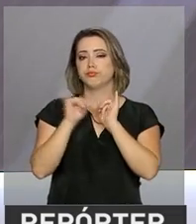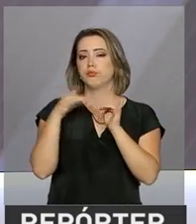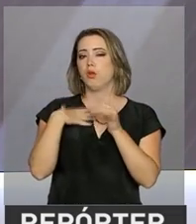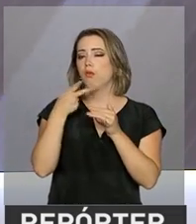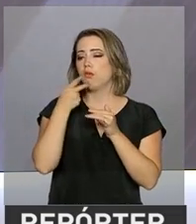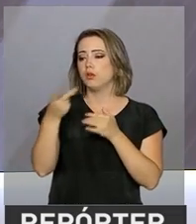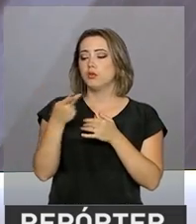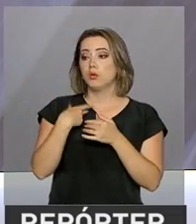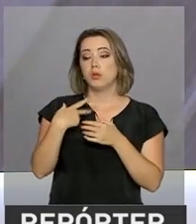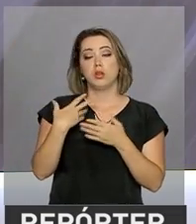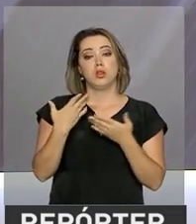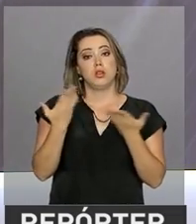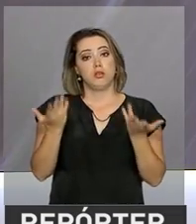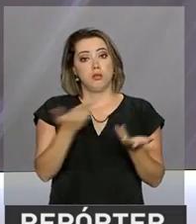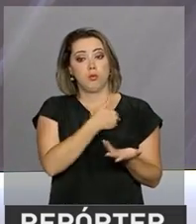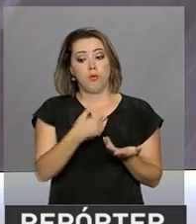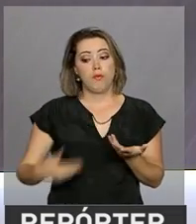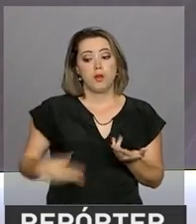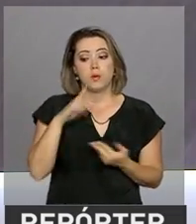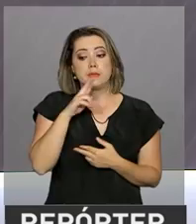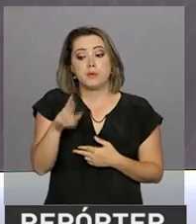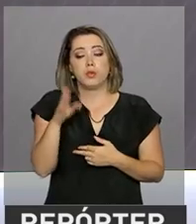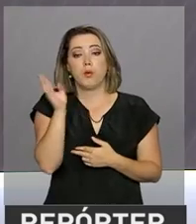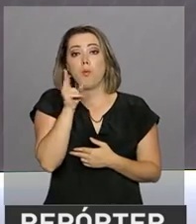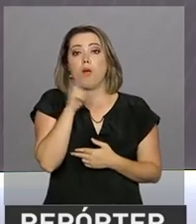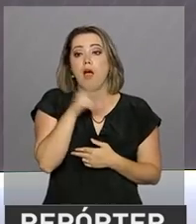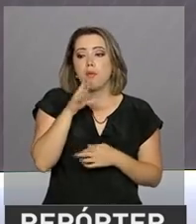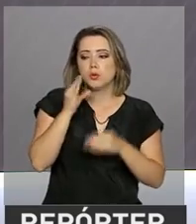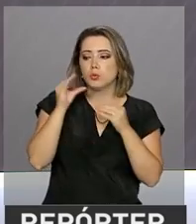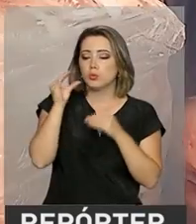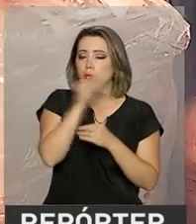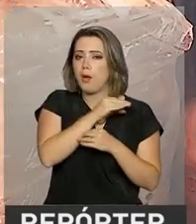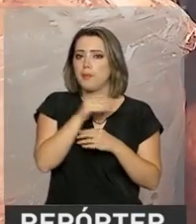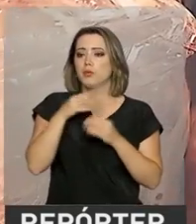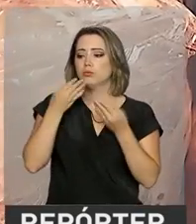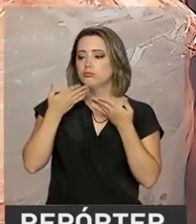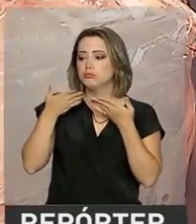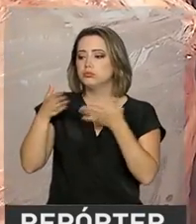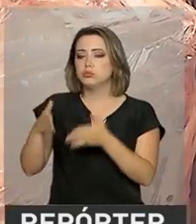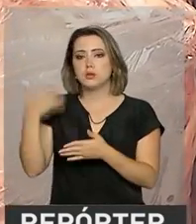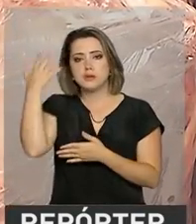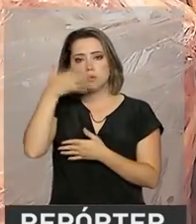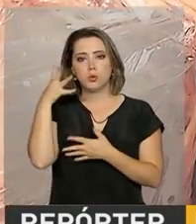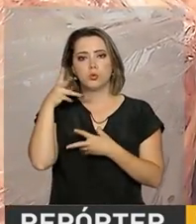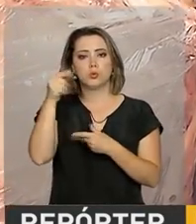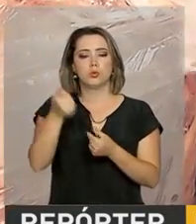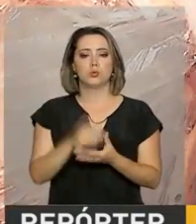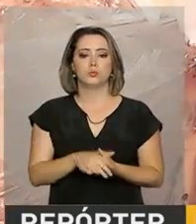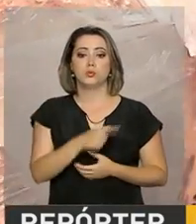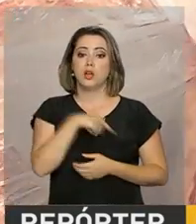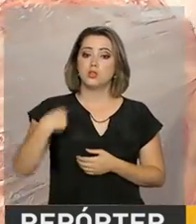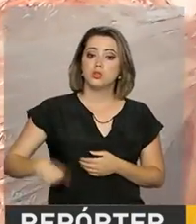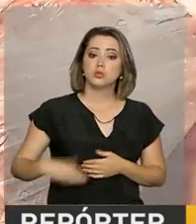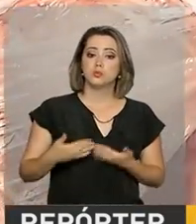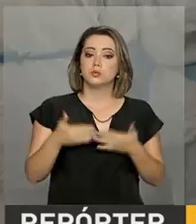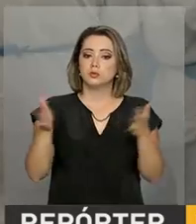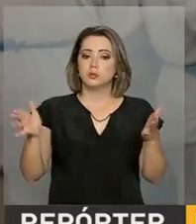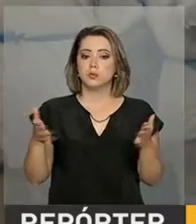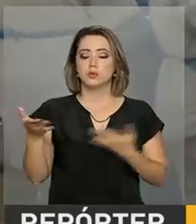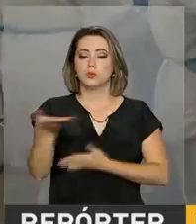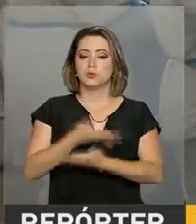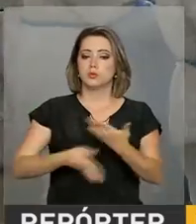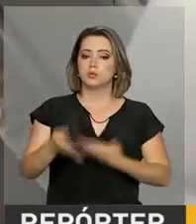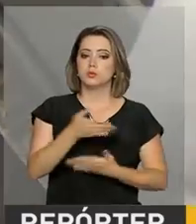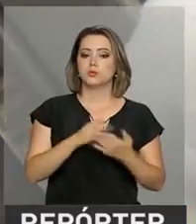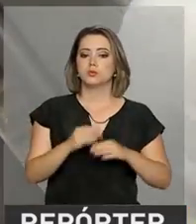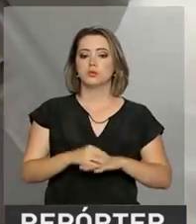foi determinante para acalmar o mercado internacional. A China anunciou a reabertura do mercado